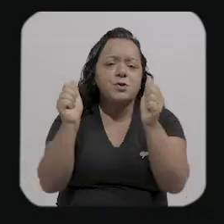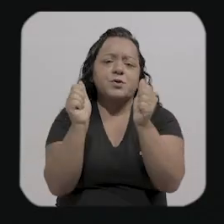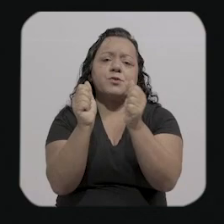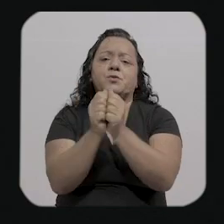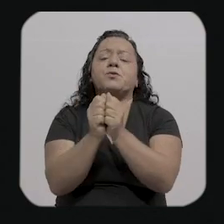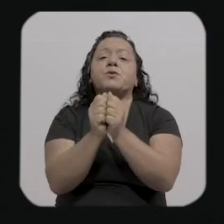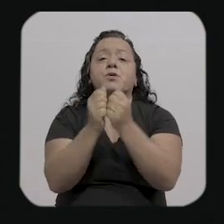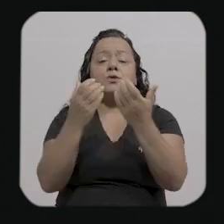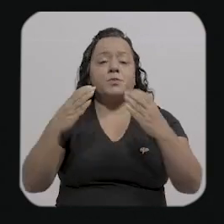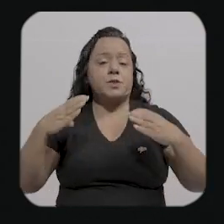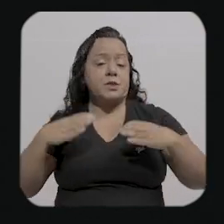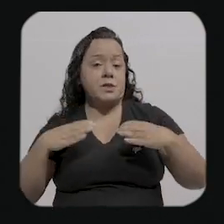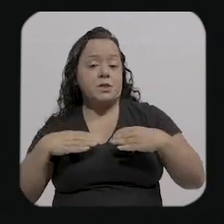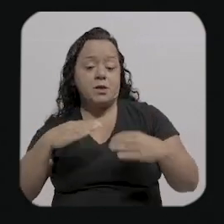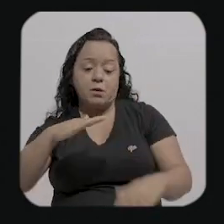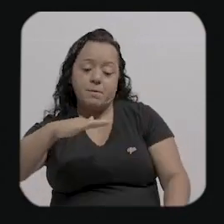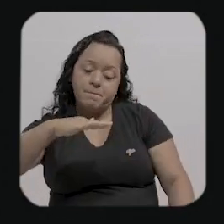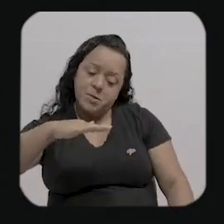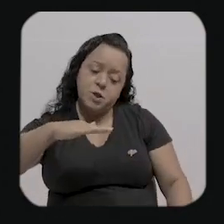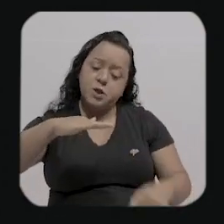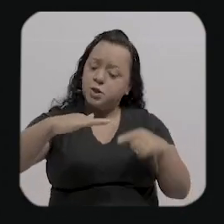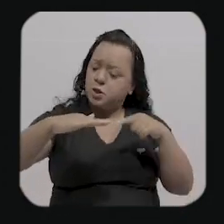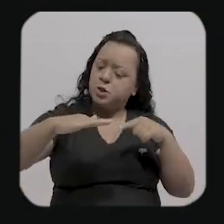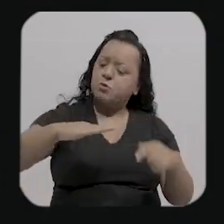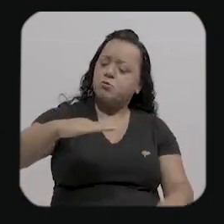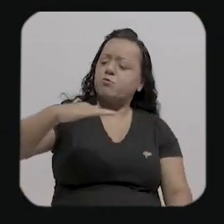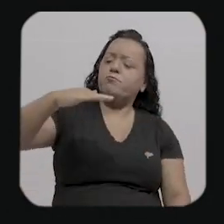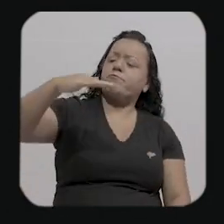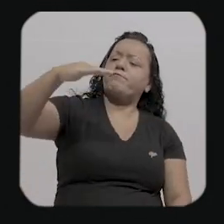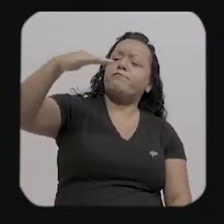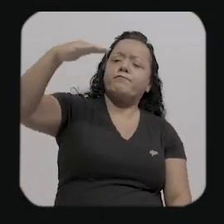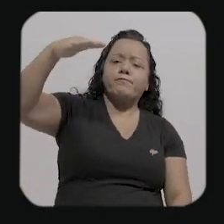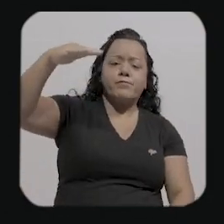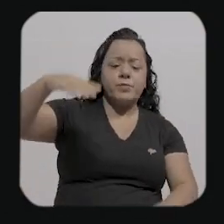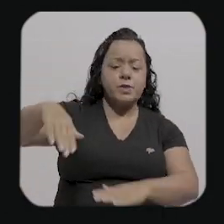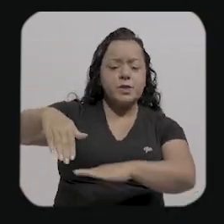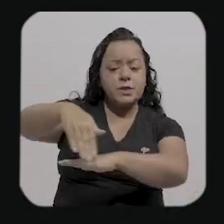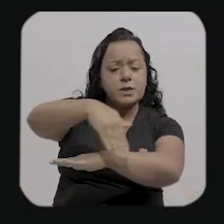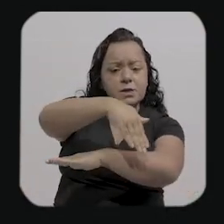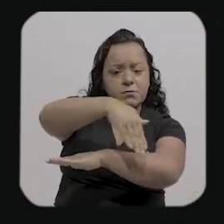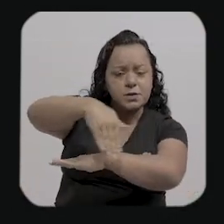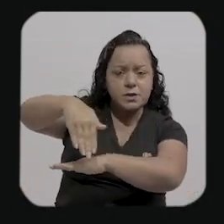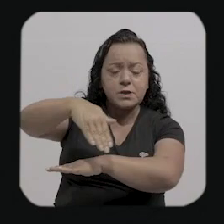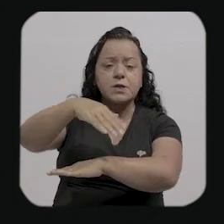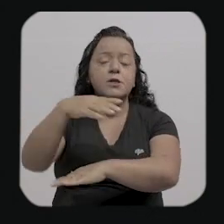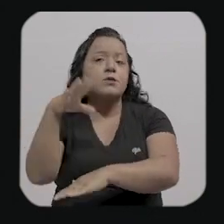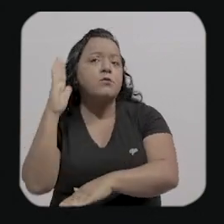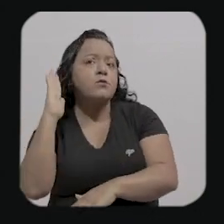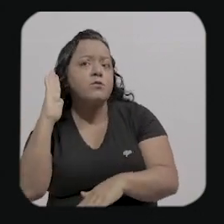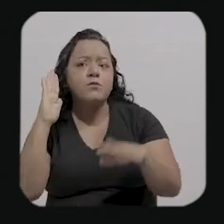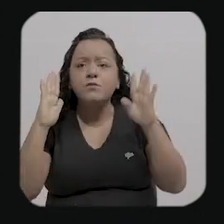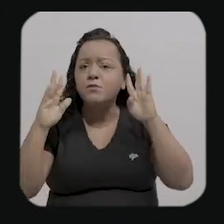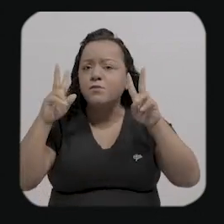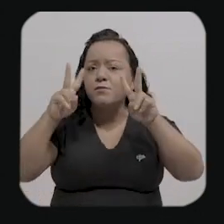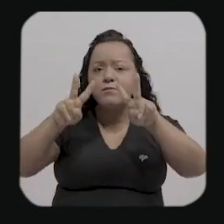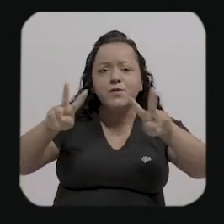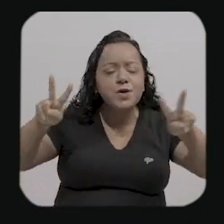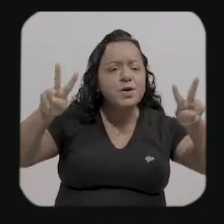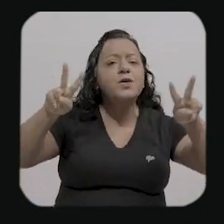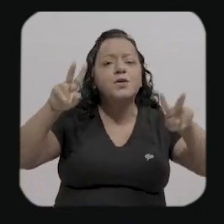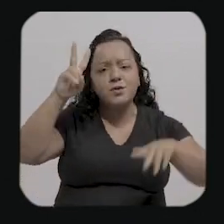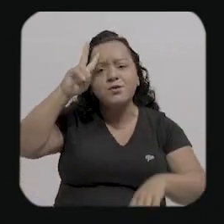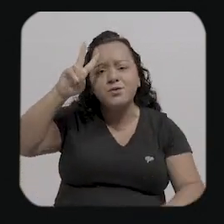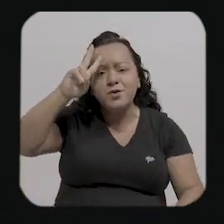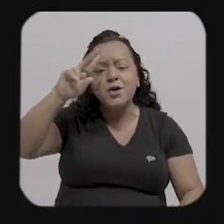desse menino, crescendo nessas calçadas, ouvindo histórias, ouvindo as histórias não oficiais que não estavam